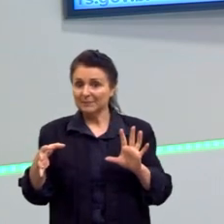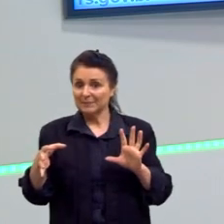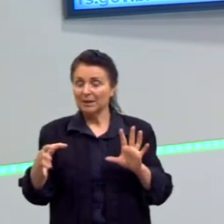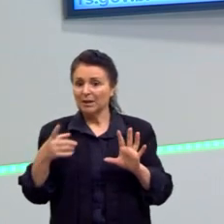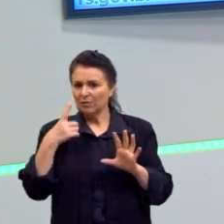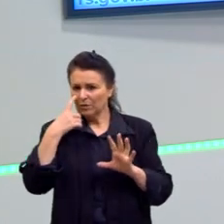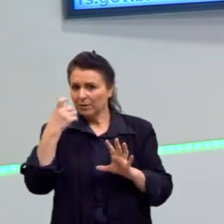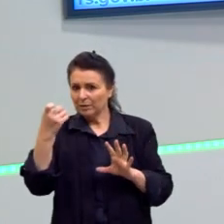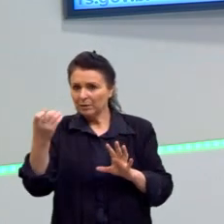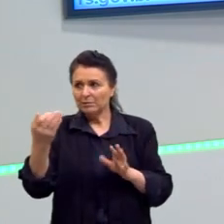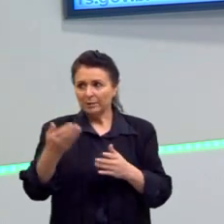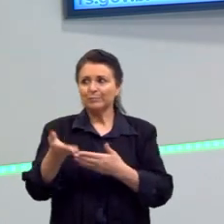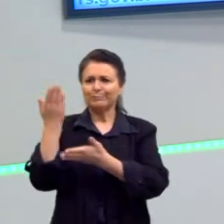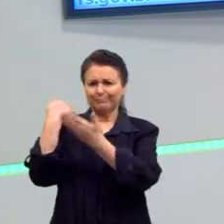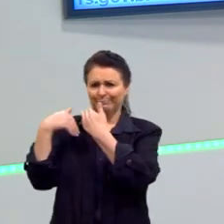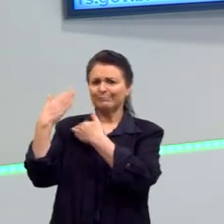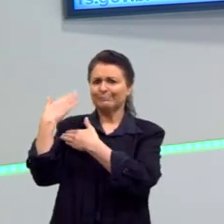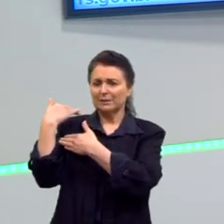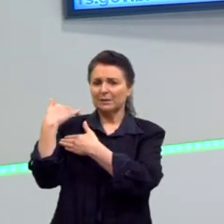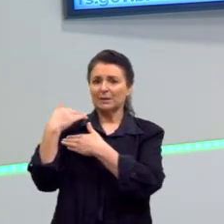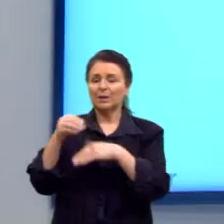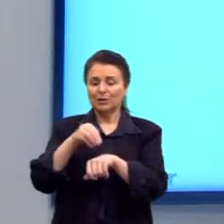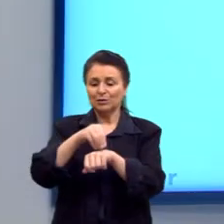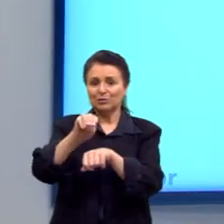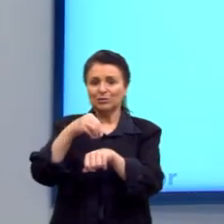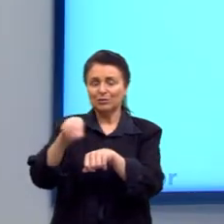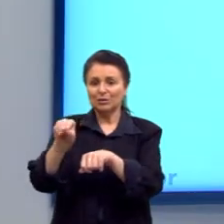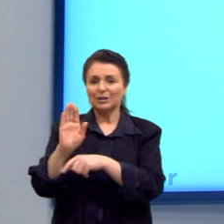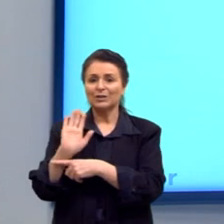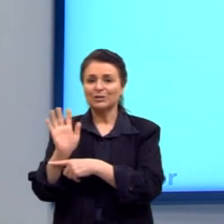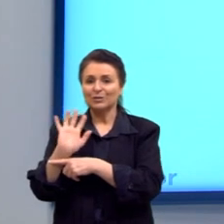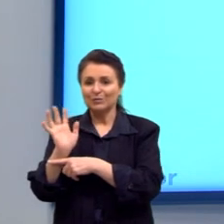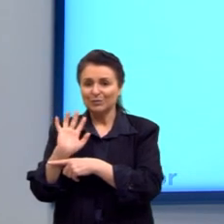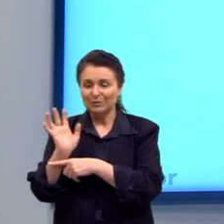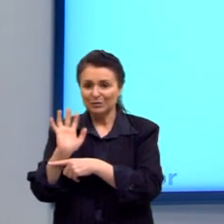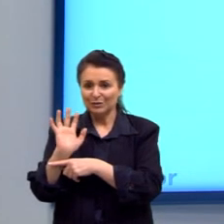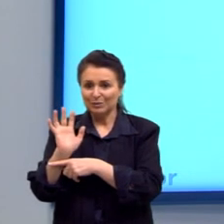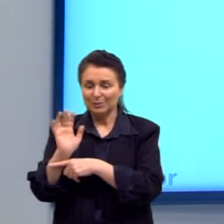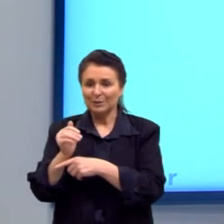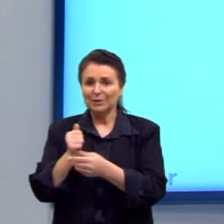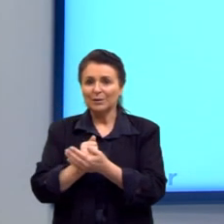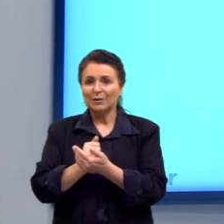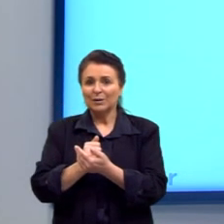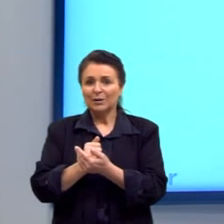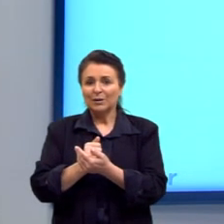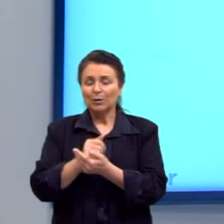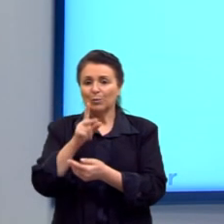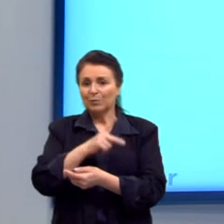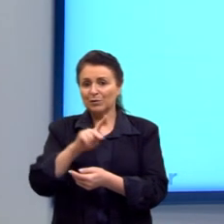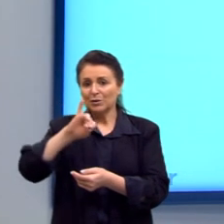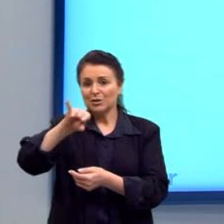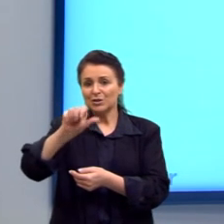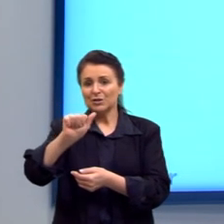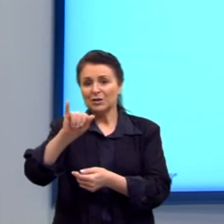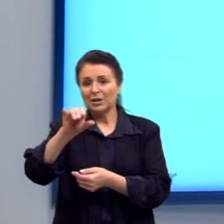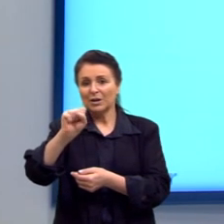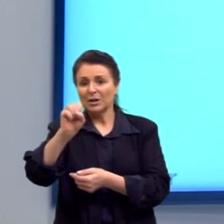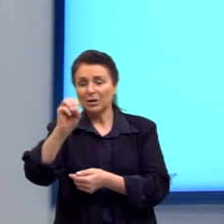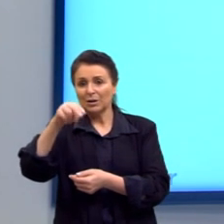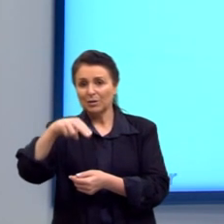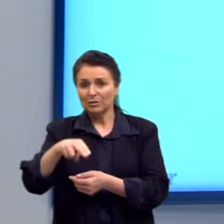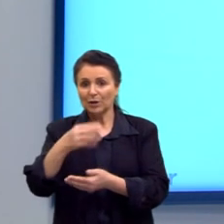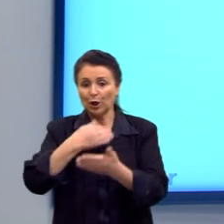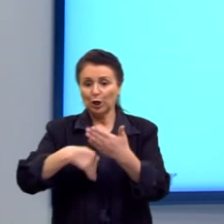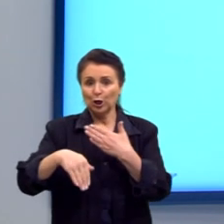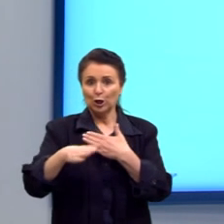interessantes lá no início. Como sugestão de filme, fica aqui esse filme sugerido pelo professor Jaysson, Tudo